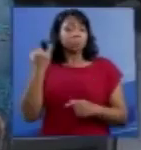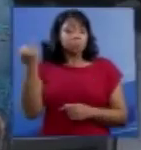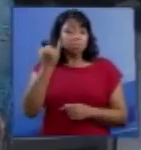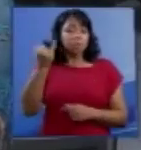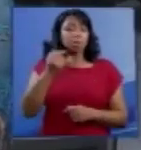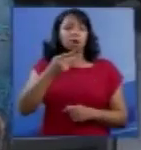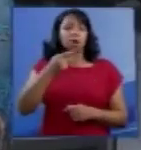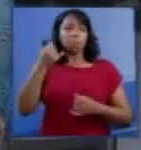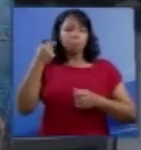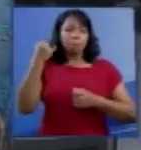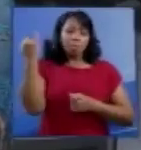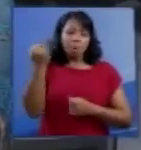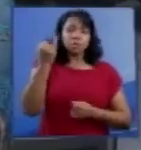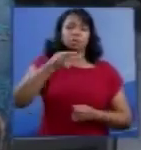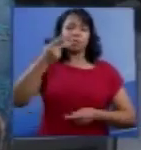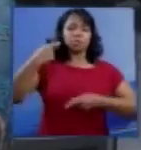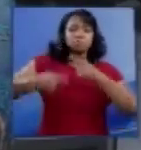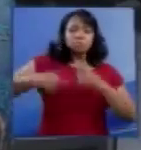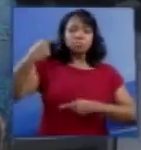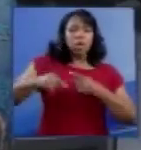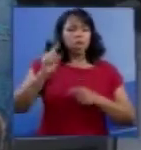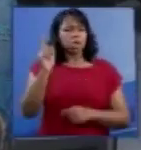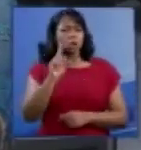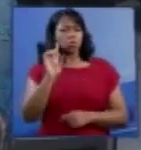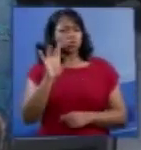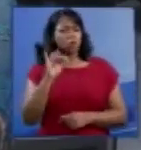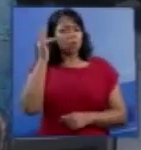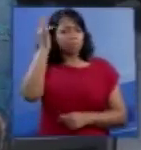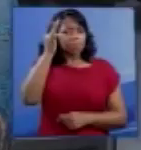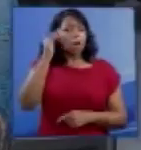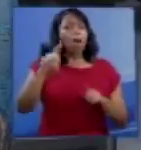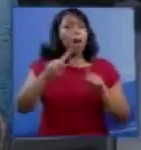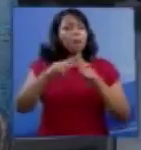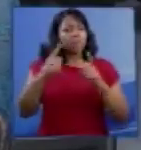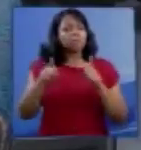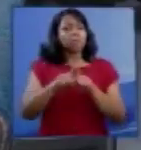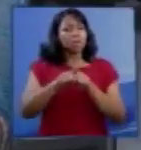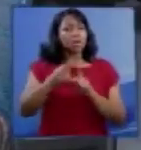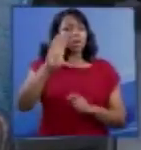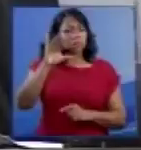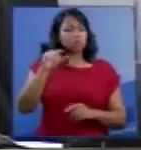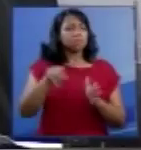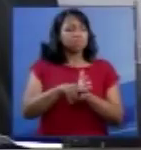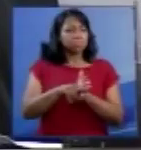a nossa discussão aqui, não apenas filosófica, mas científica também. Muito obrigada.